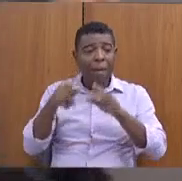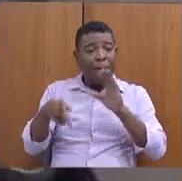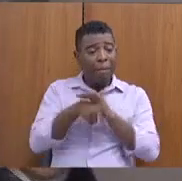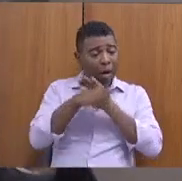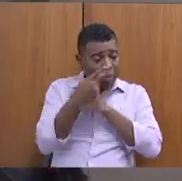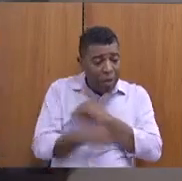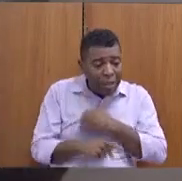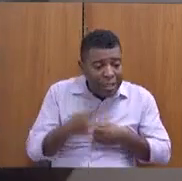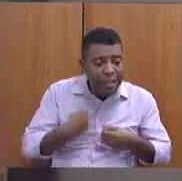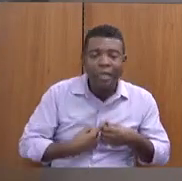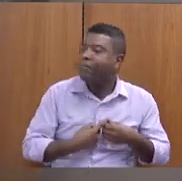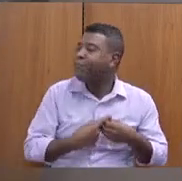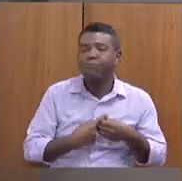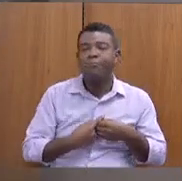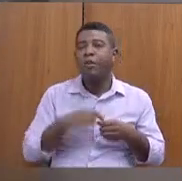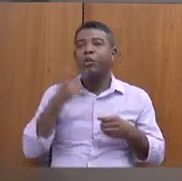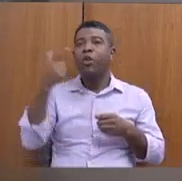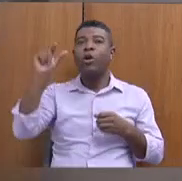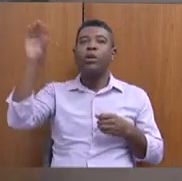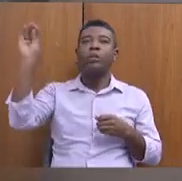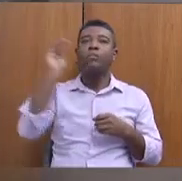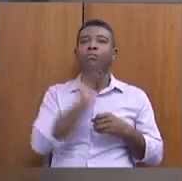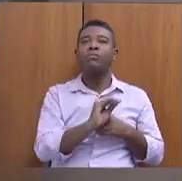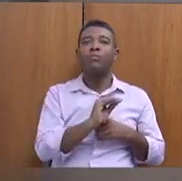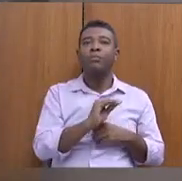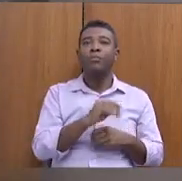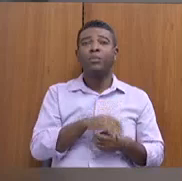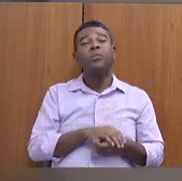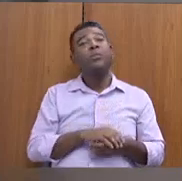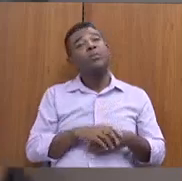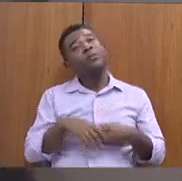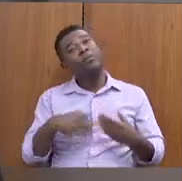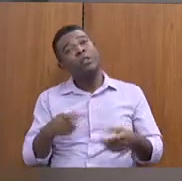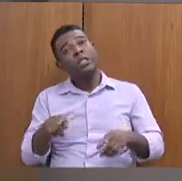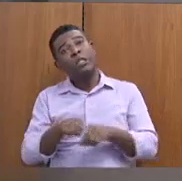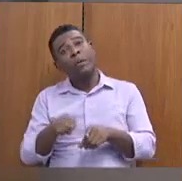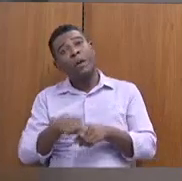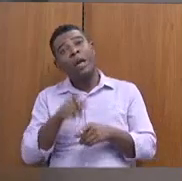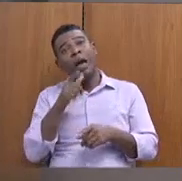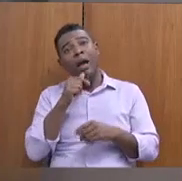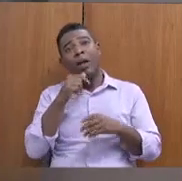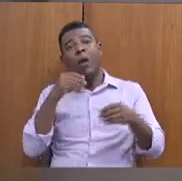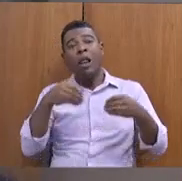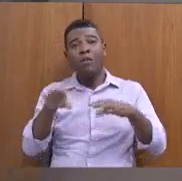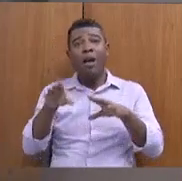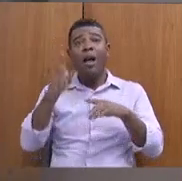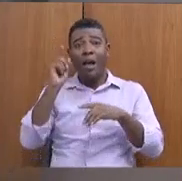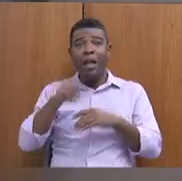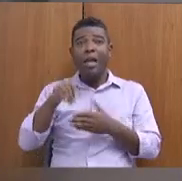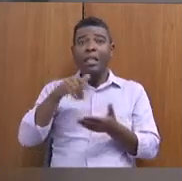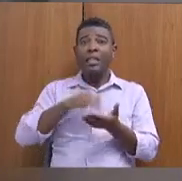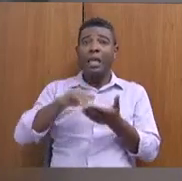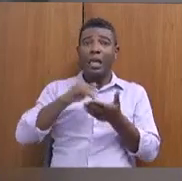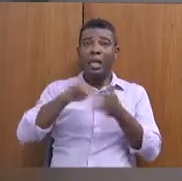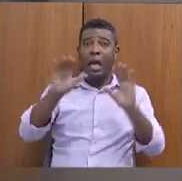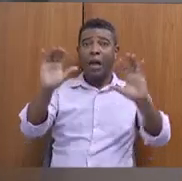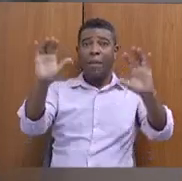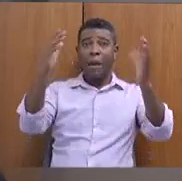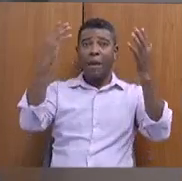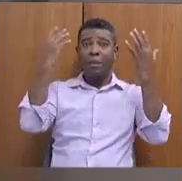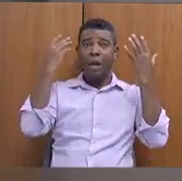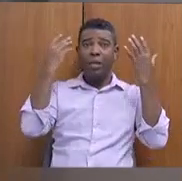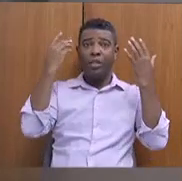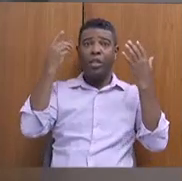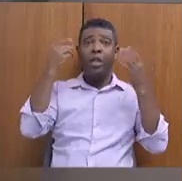Postos artesianos, será disso aí, dos programas e levar água, pessoal. A Secretaria do Ambiente agora está fazendo cadastro e vai cobrar mais de